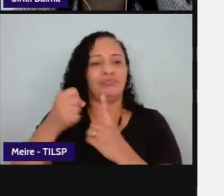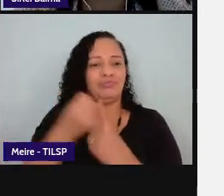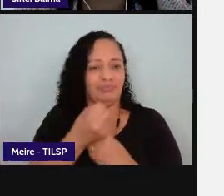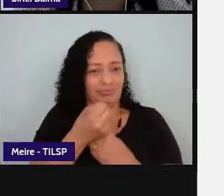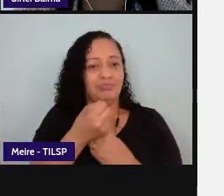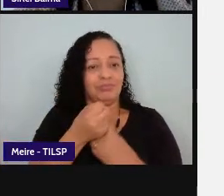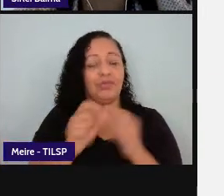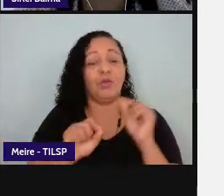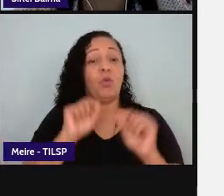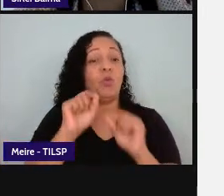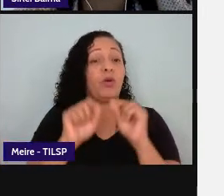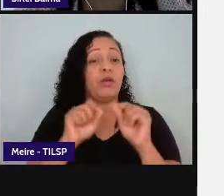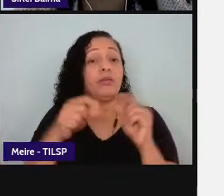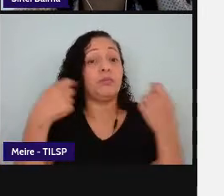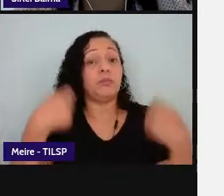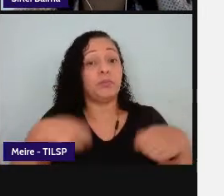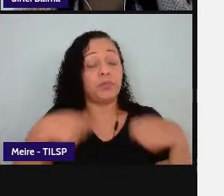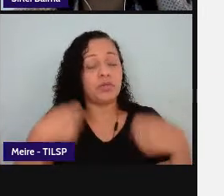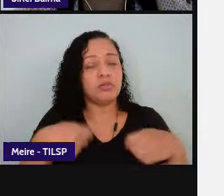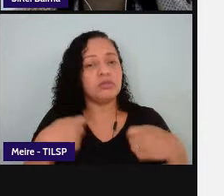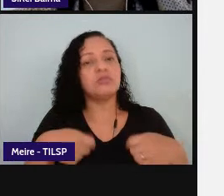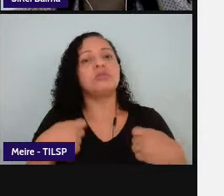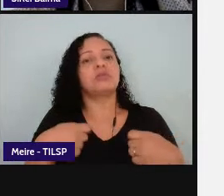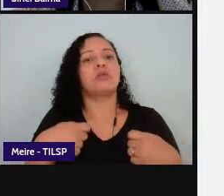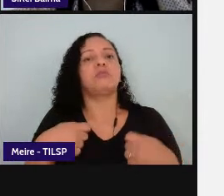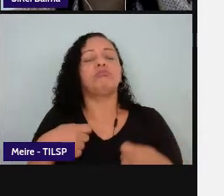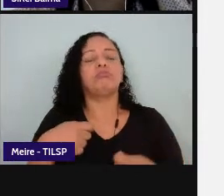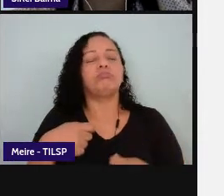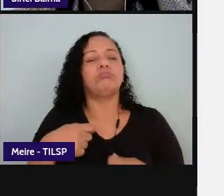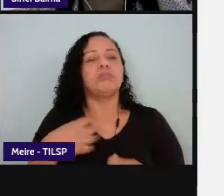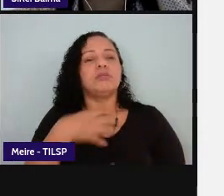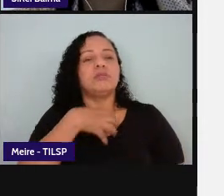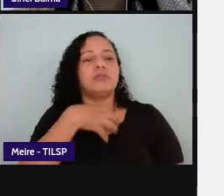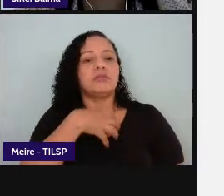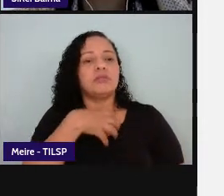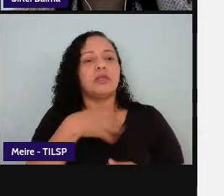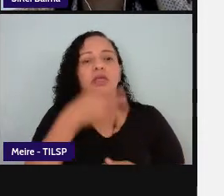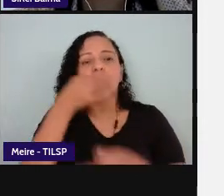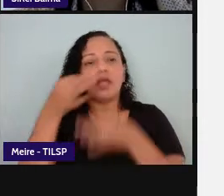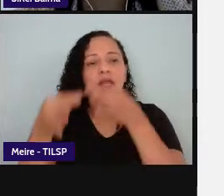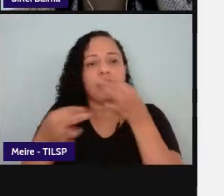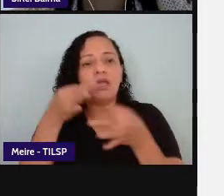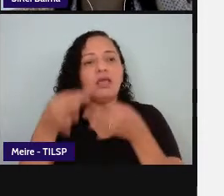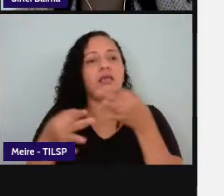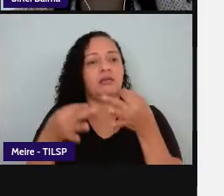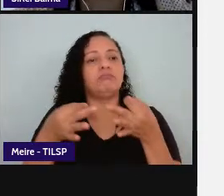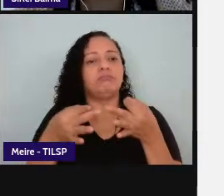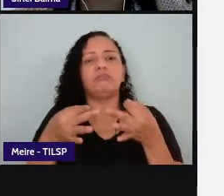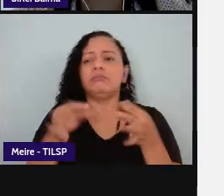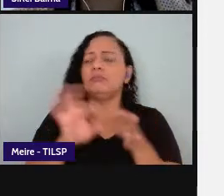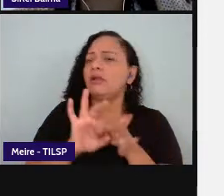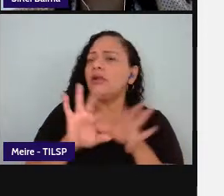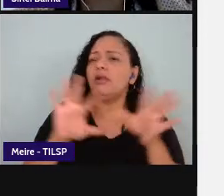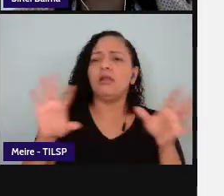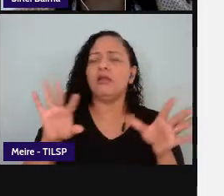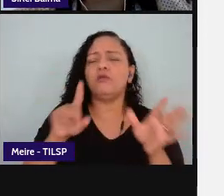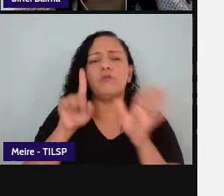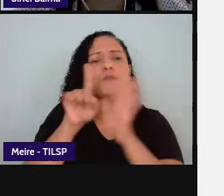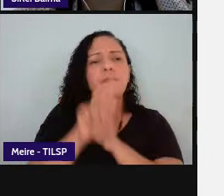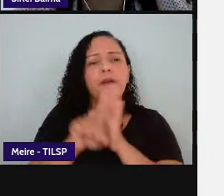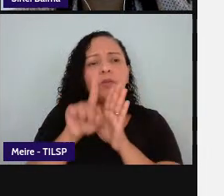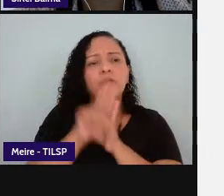ao que é necessário proporcionar o desenvolvimento do sexo crítico dos cidadãos e alunos permitindo questionar analisar